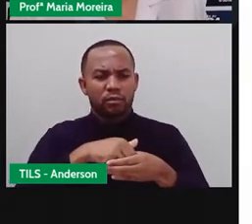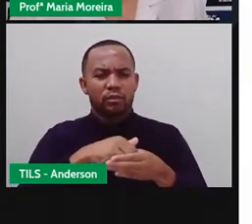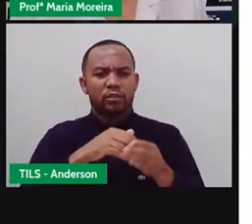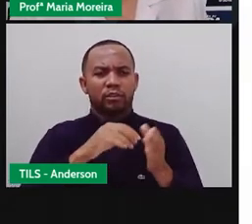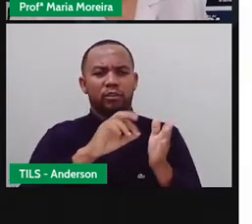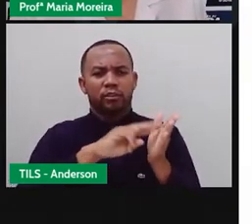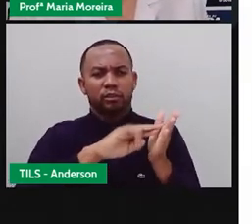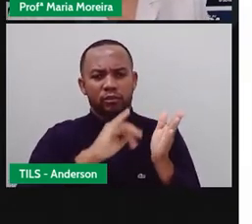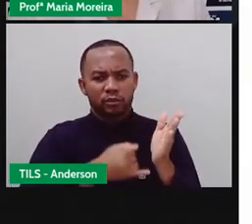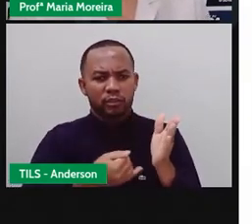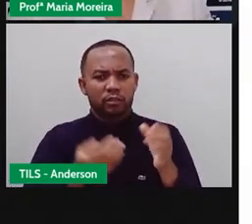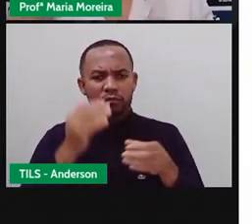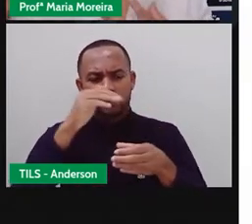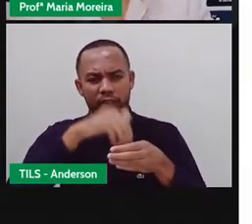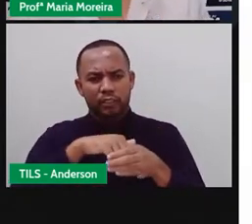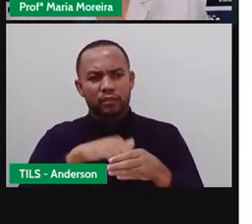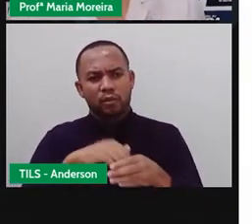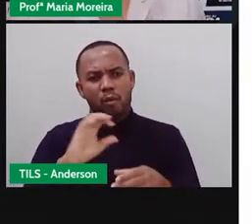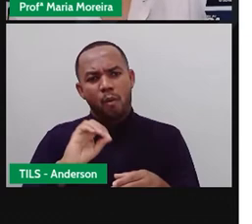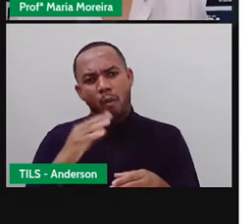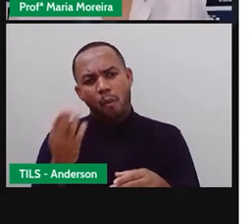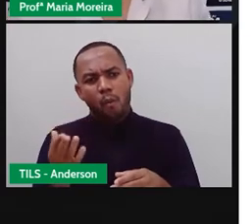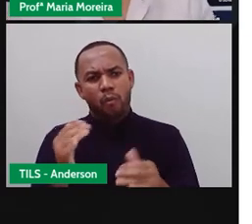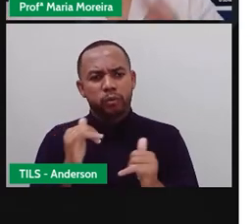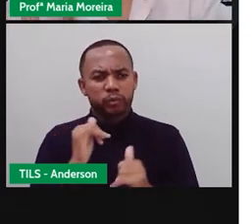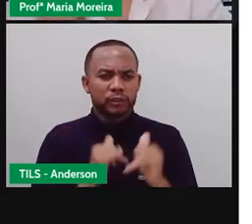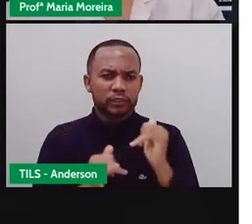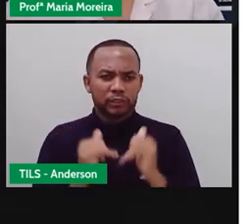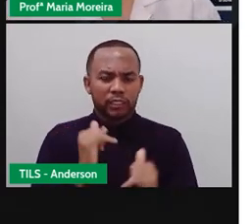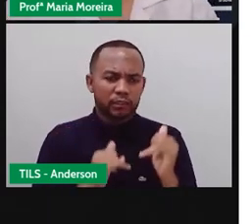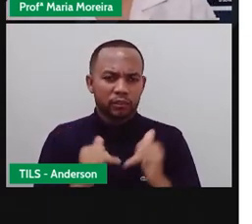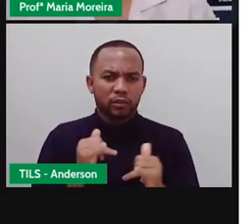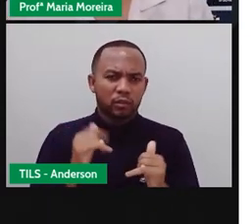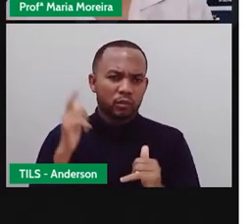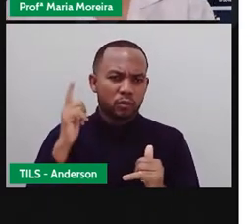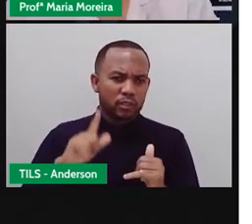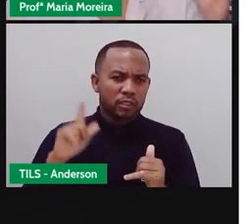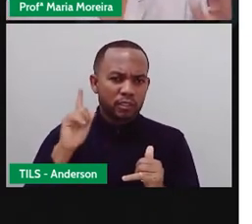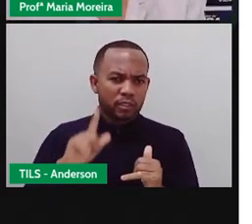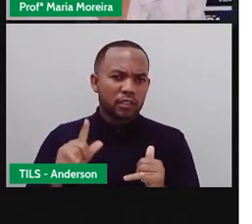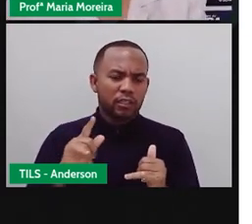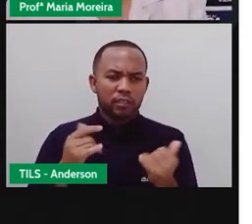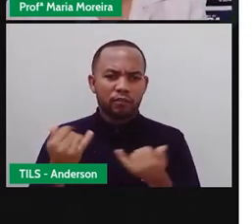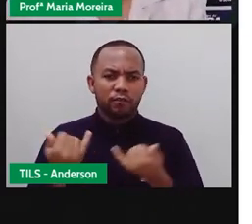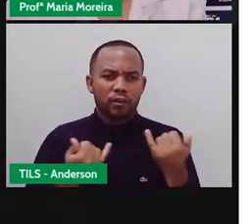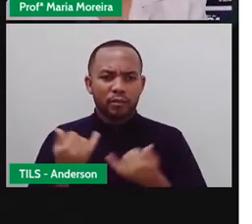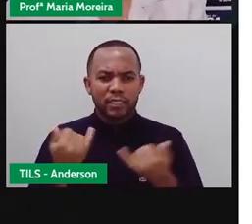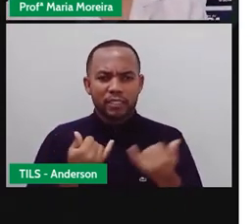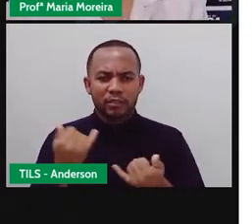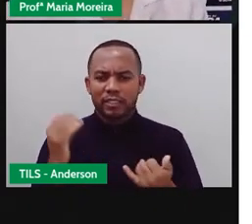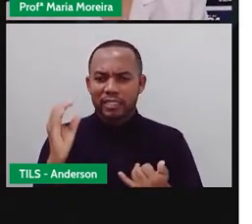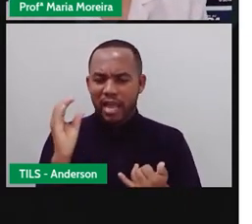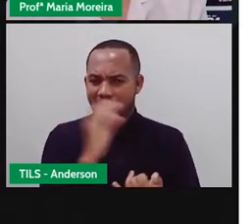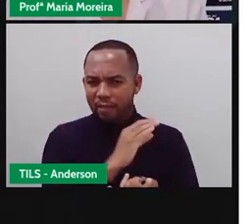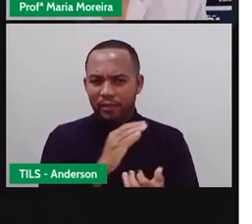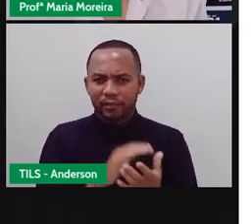uma revista ou em um site, e conseguir captar a informação o quê? Mais rápida.